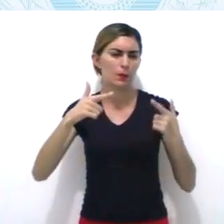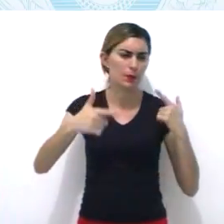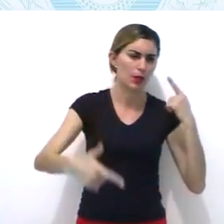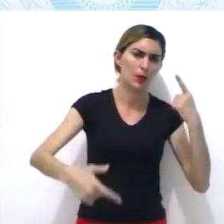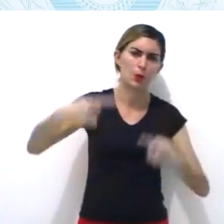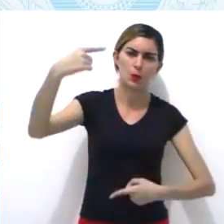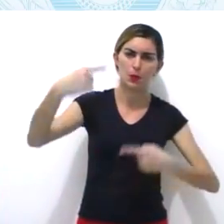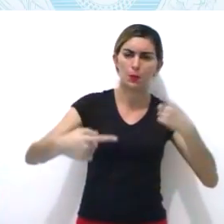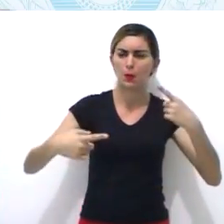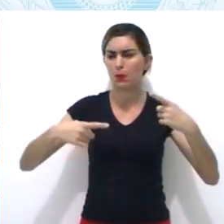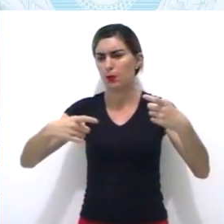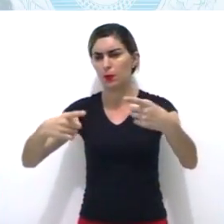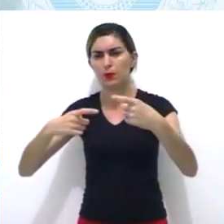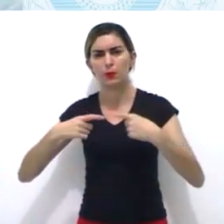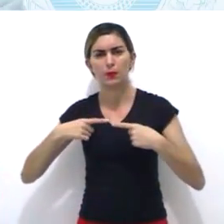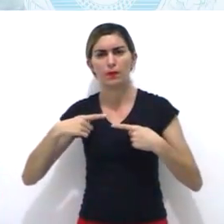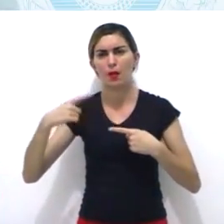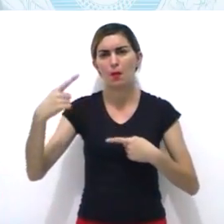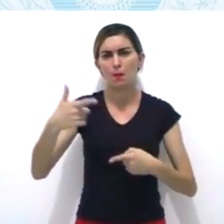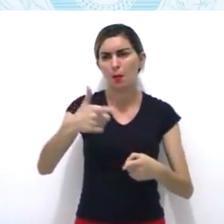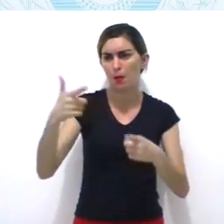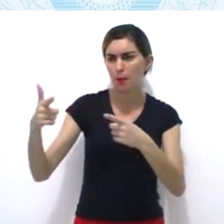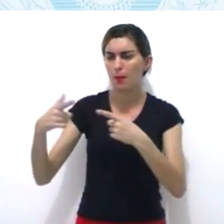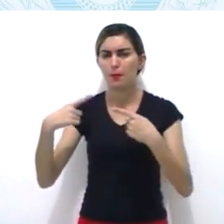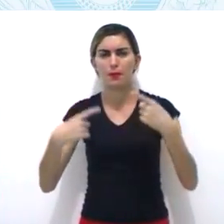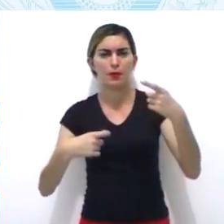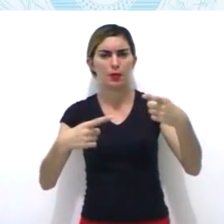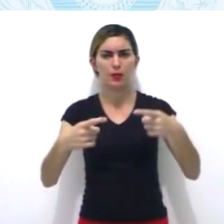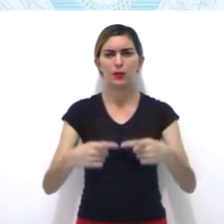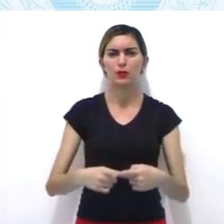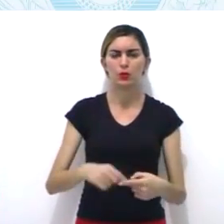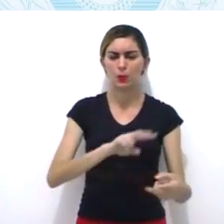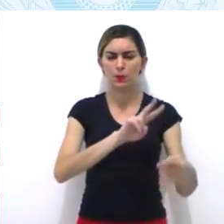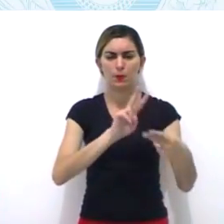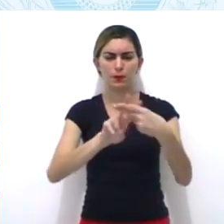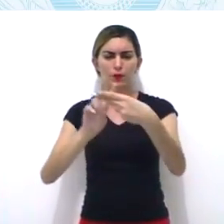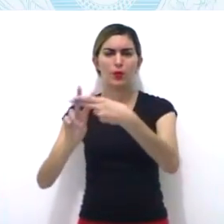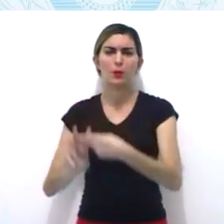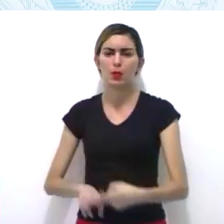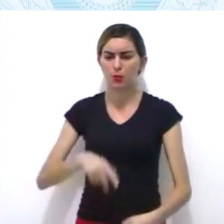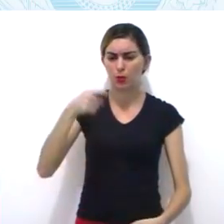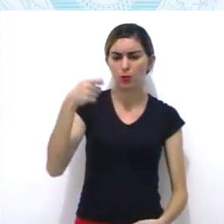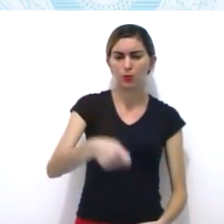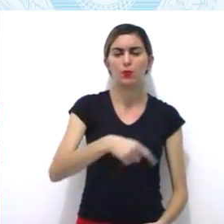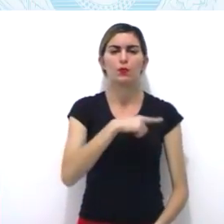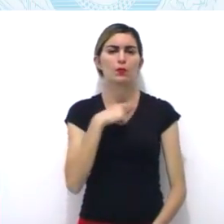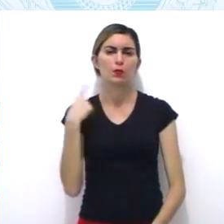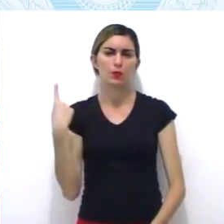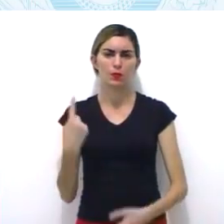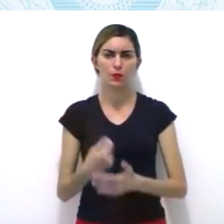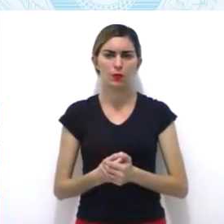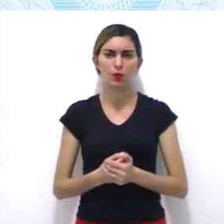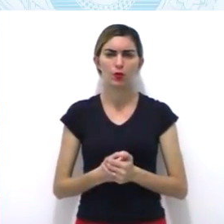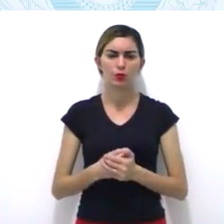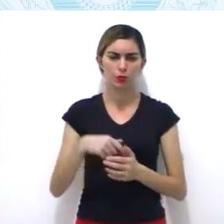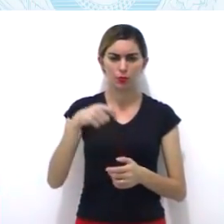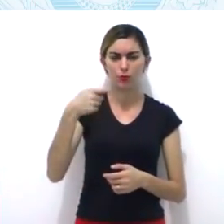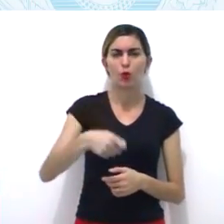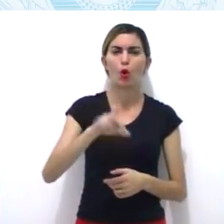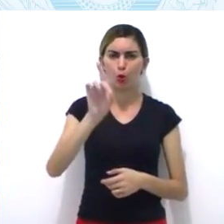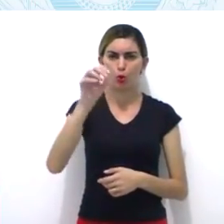Então, por ordem de Dom João, os líderes do movimento tiveram punições exemplares. ao todo, foram nove pessoas